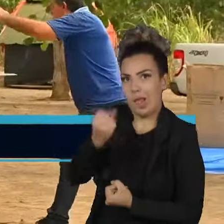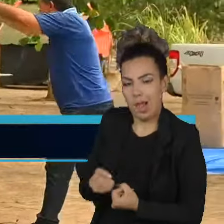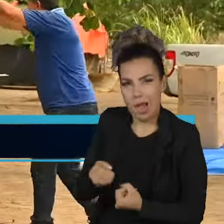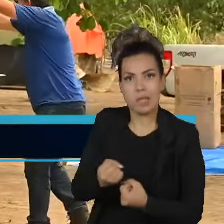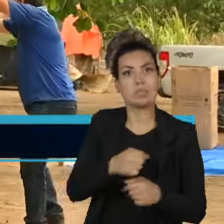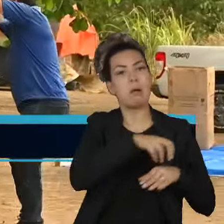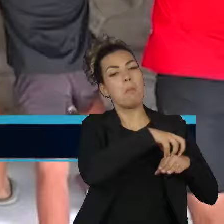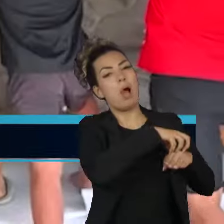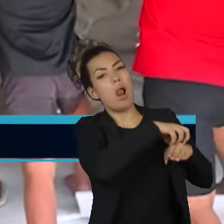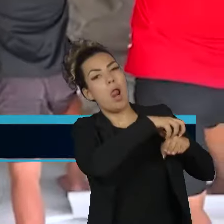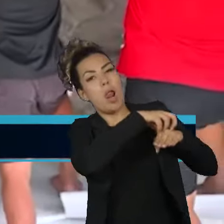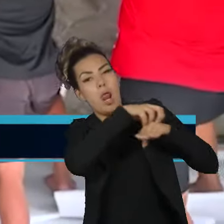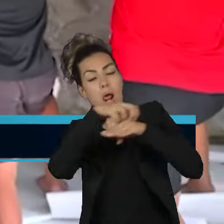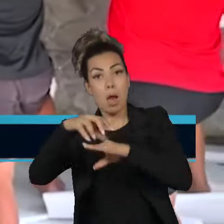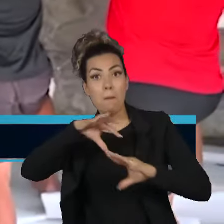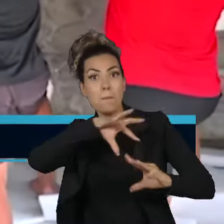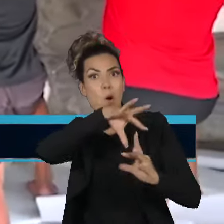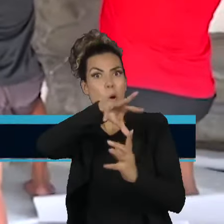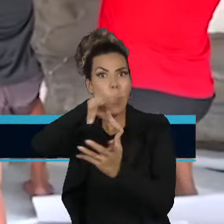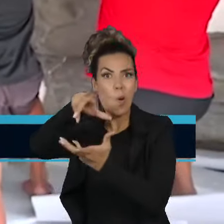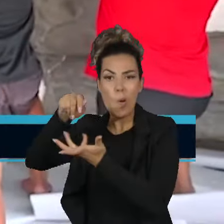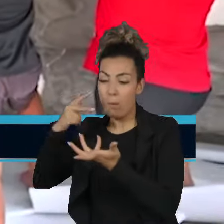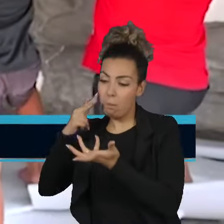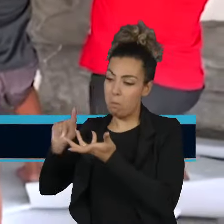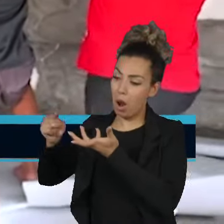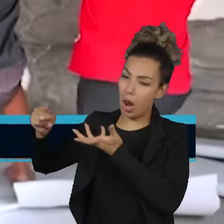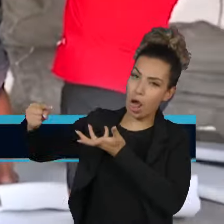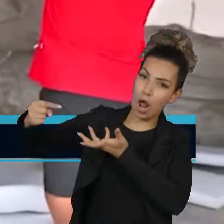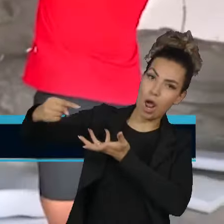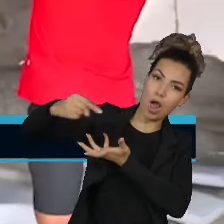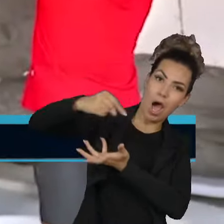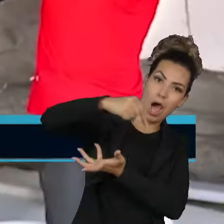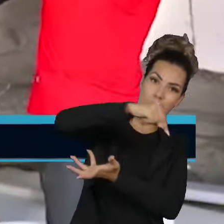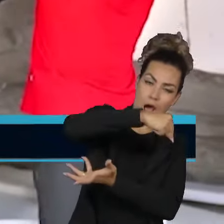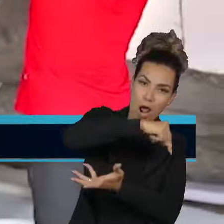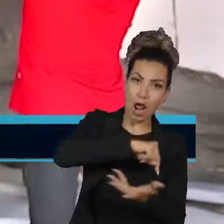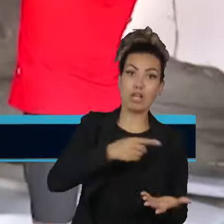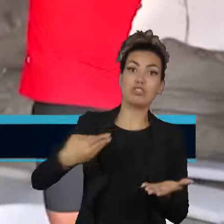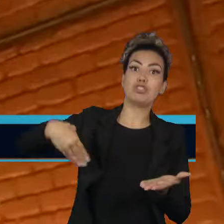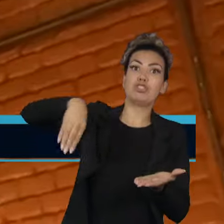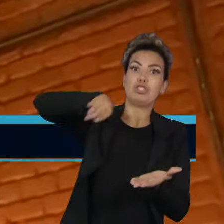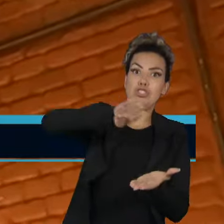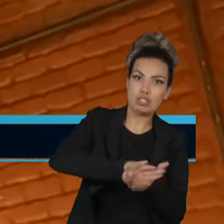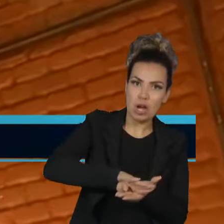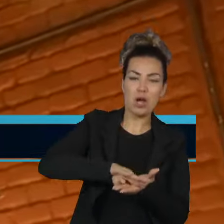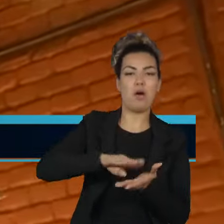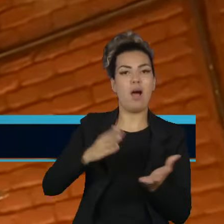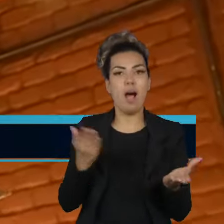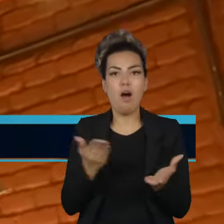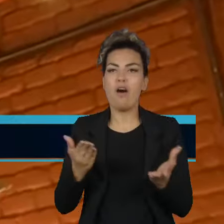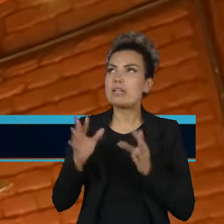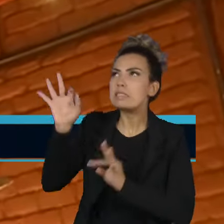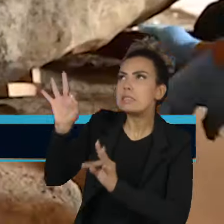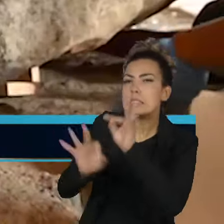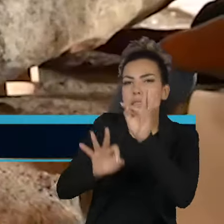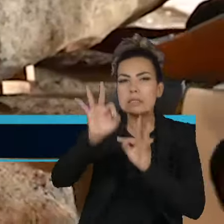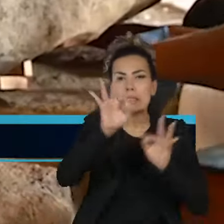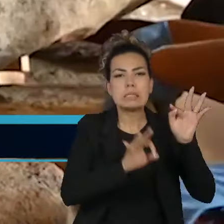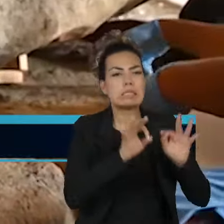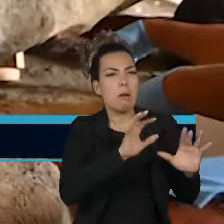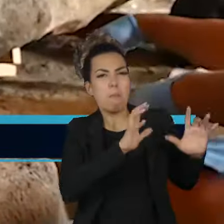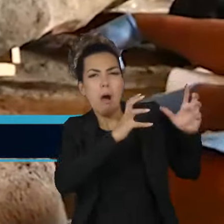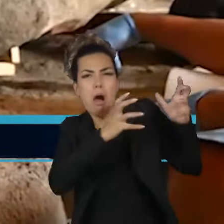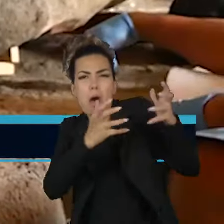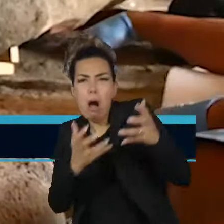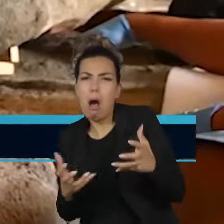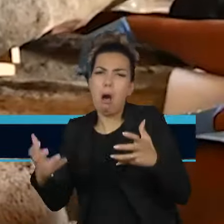Brasil de caminhão, para depois ser montada no centro da aldeia por muitas mãos, no trabalho coletivo com os